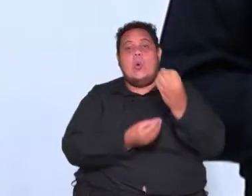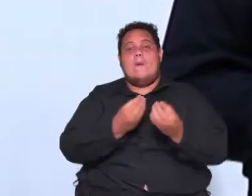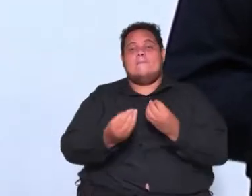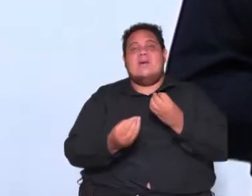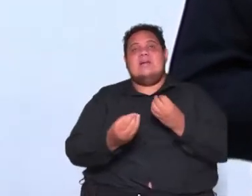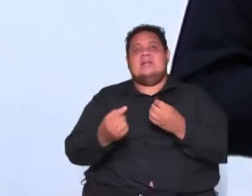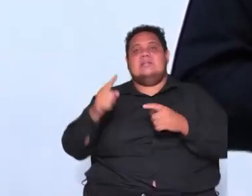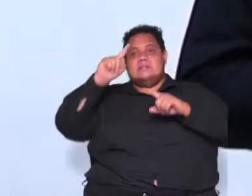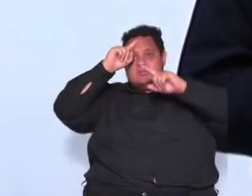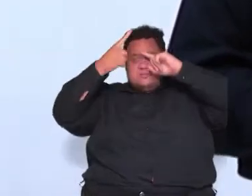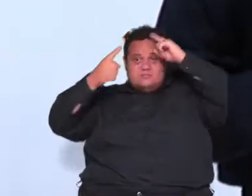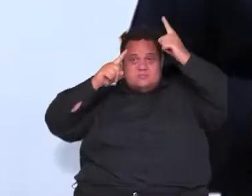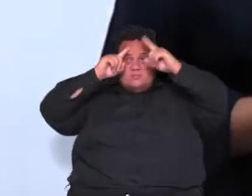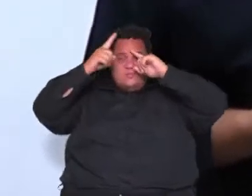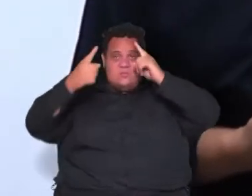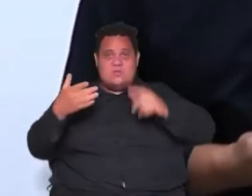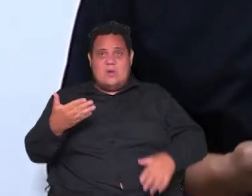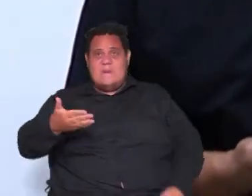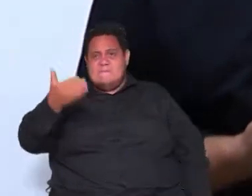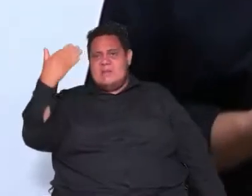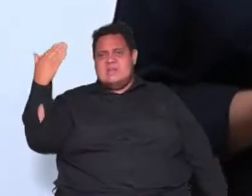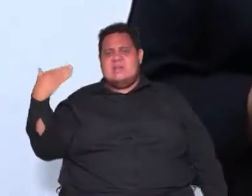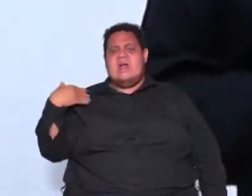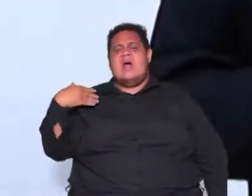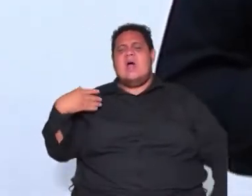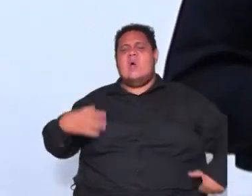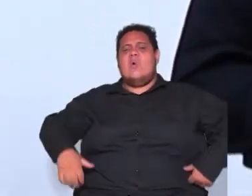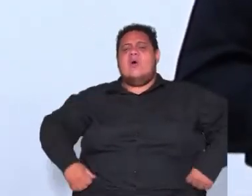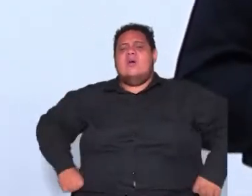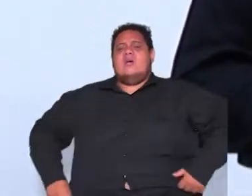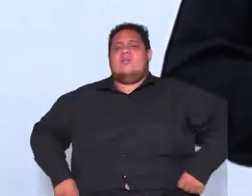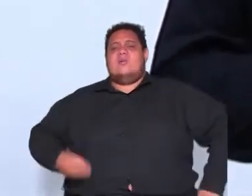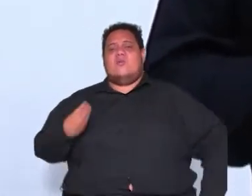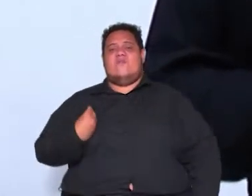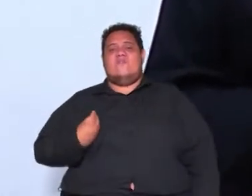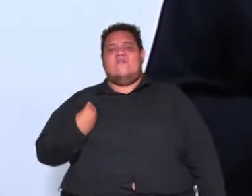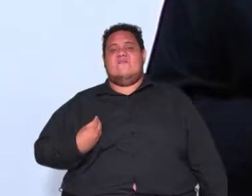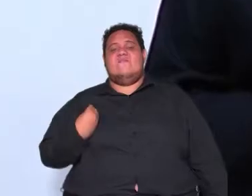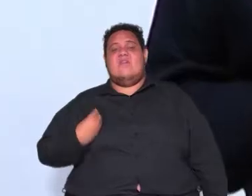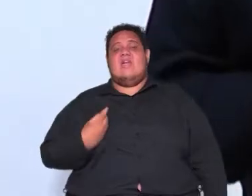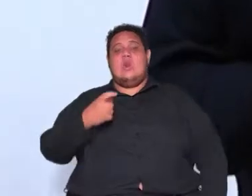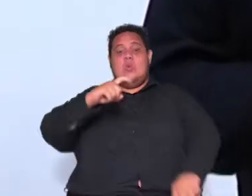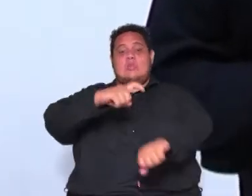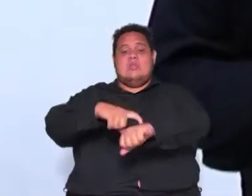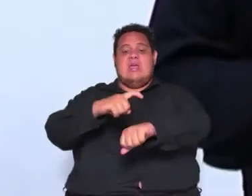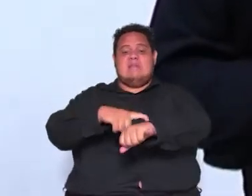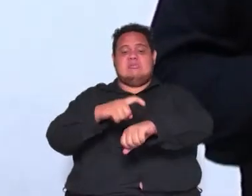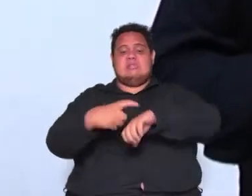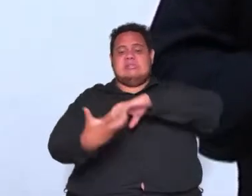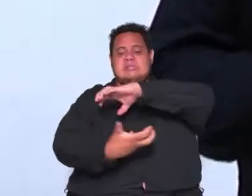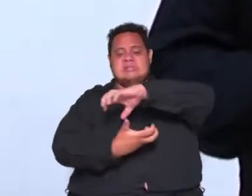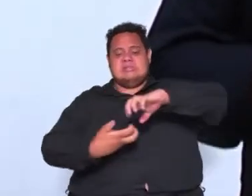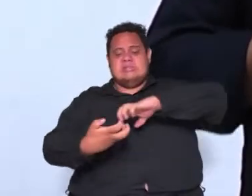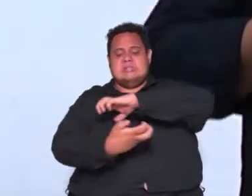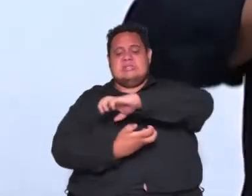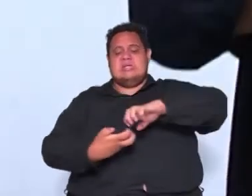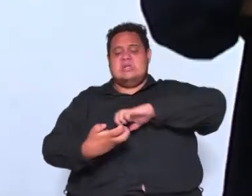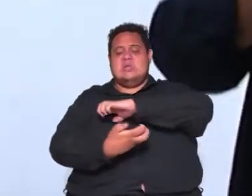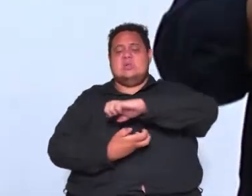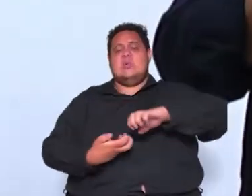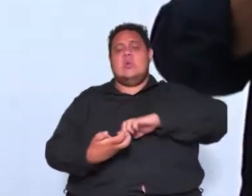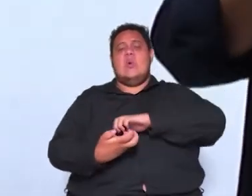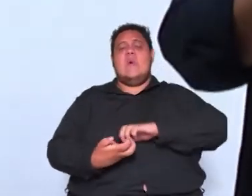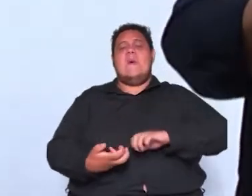ideias o antigo regime nesse momento estava vivendo um período de crise então o antigo regime